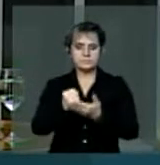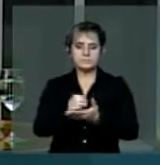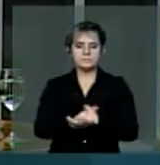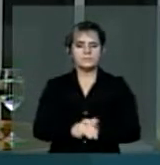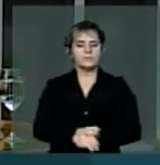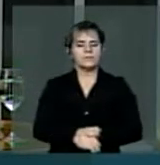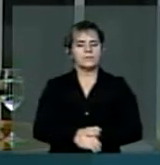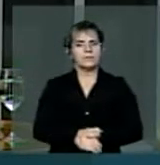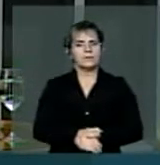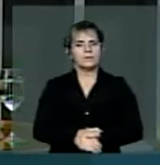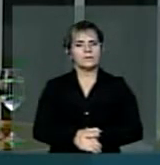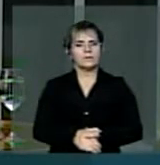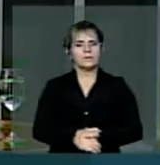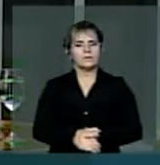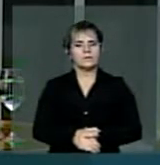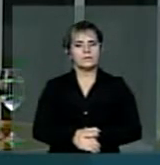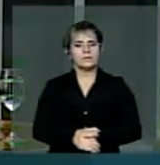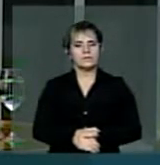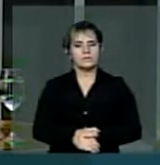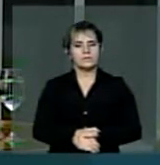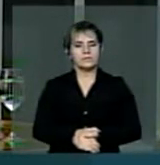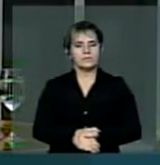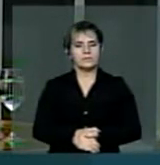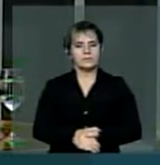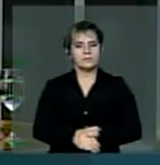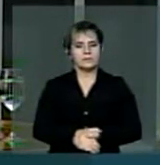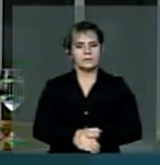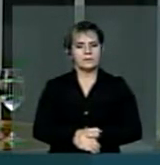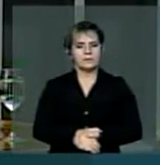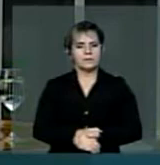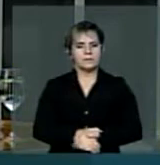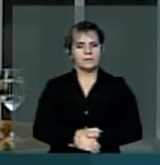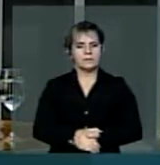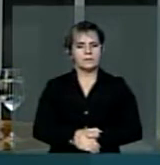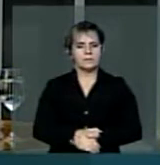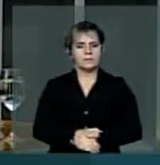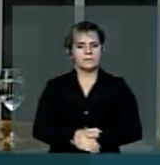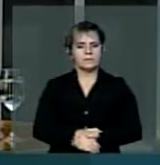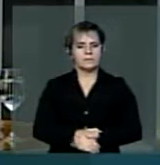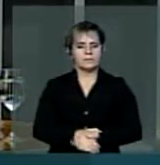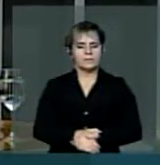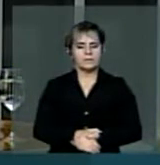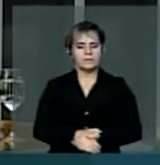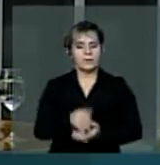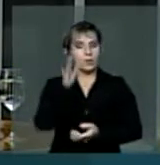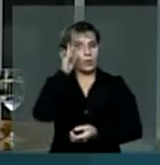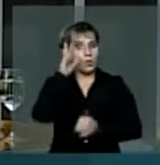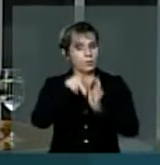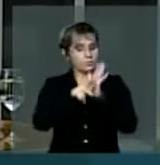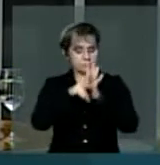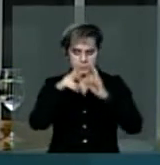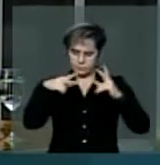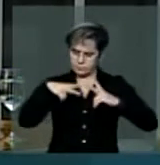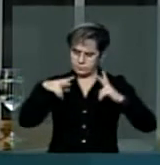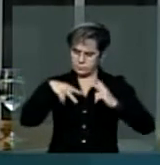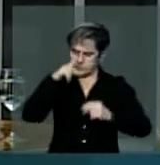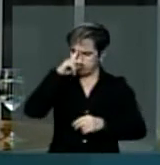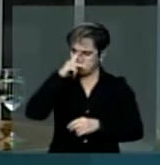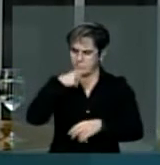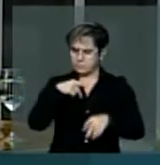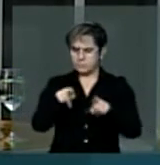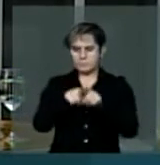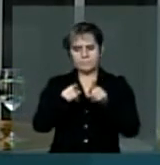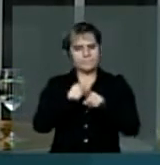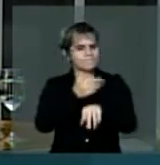solidariedade, a nossa ação. Os interesses pessoais e